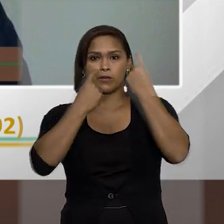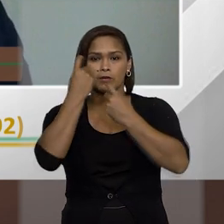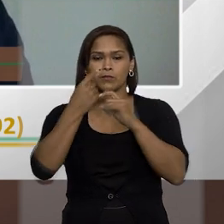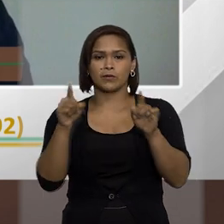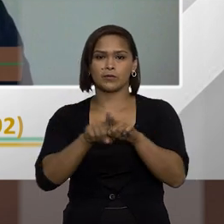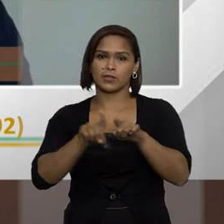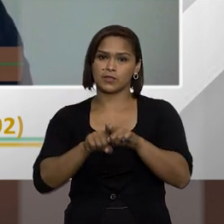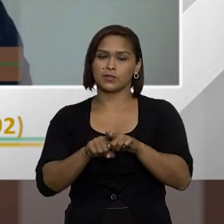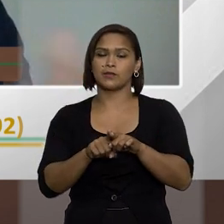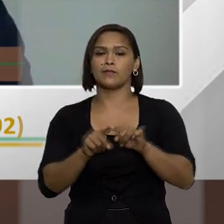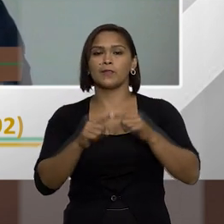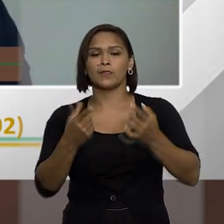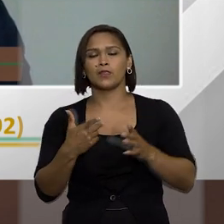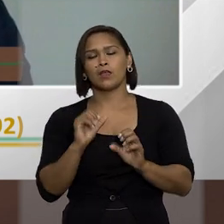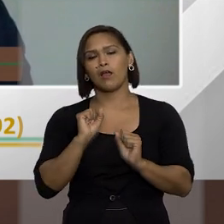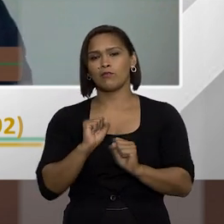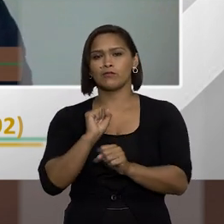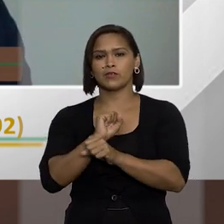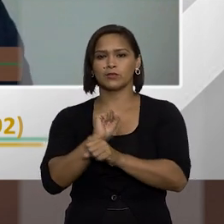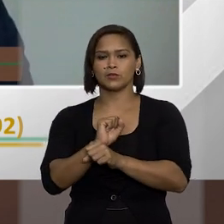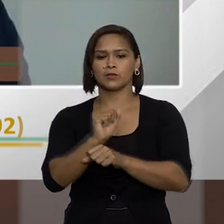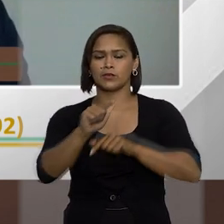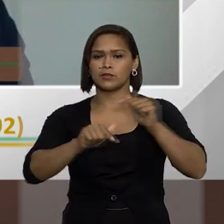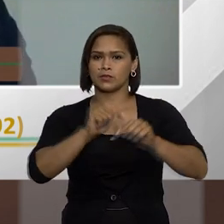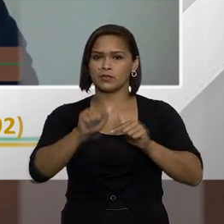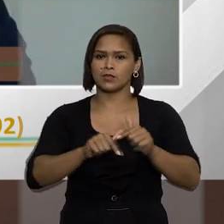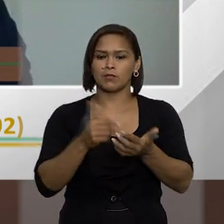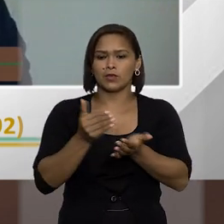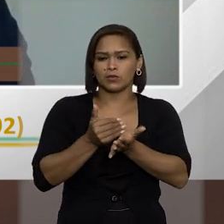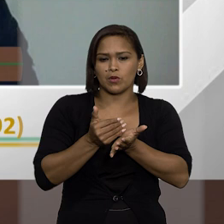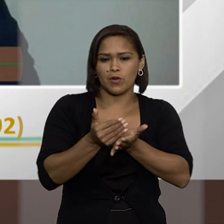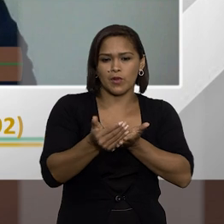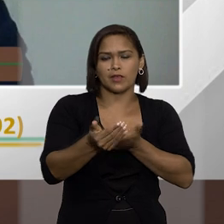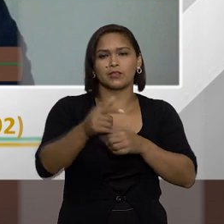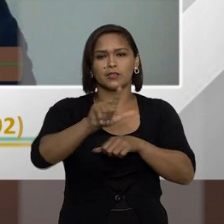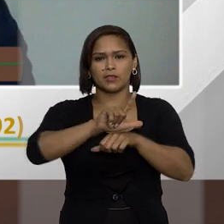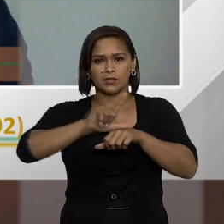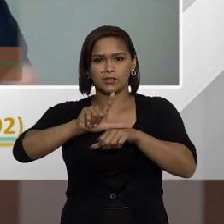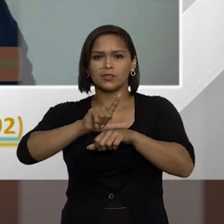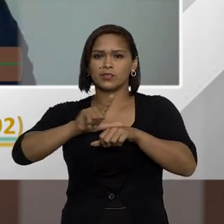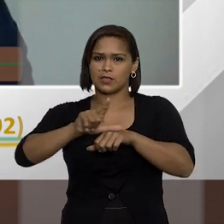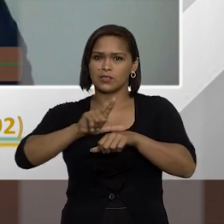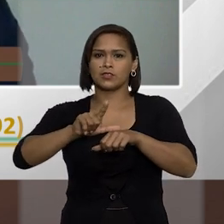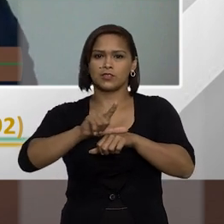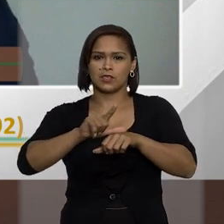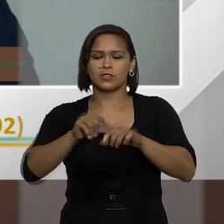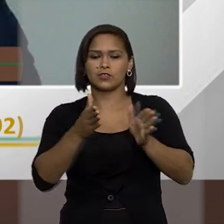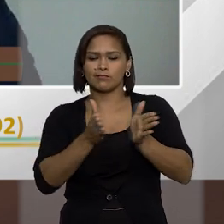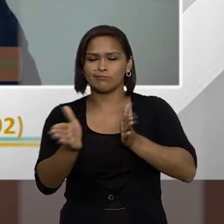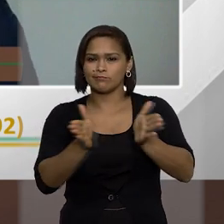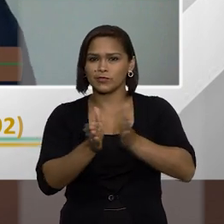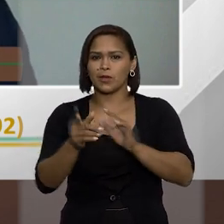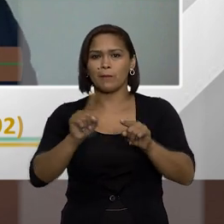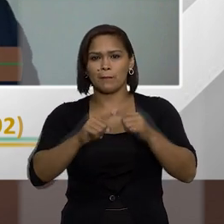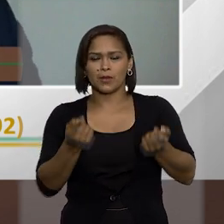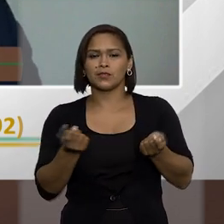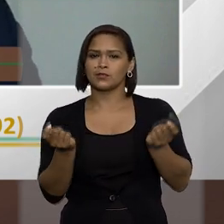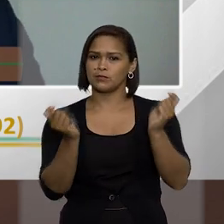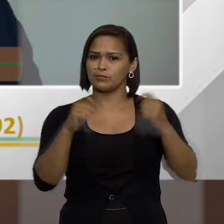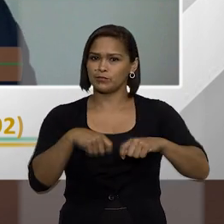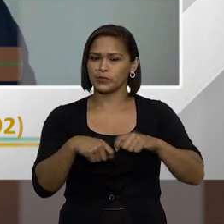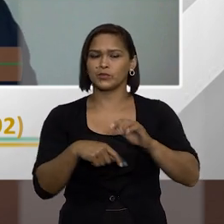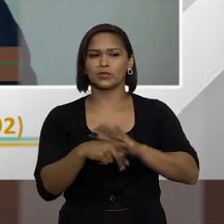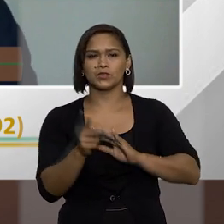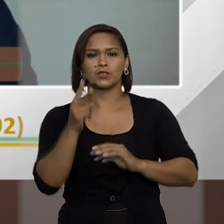né então vamos aguardar aí esse trabalho esse nosso processo legislativo né que é bicameral para que realmente a gente